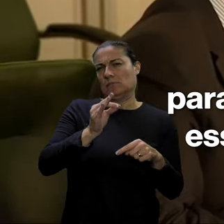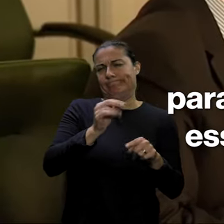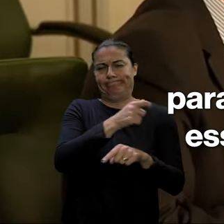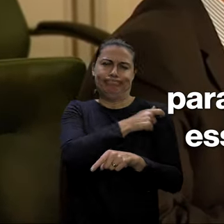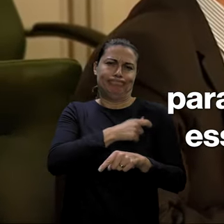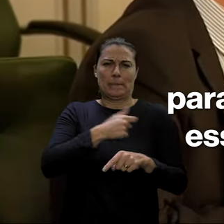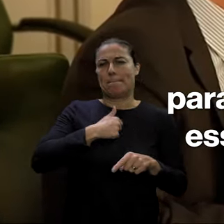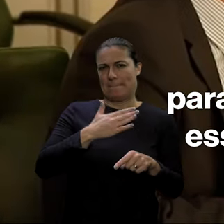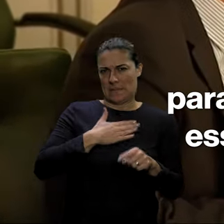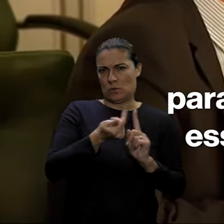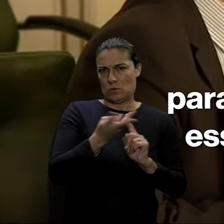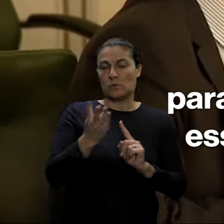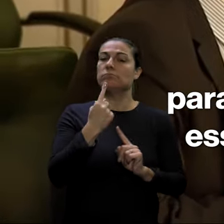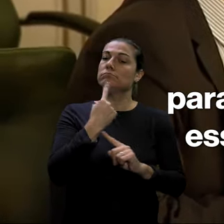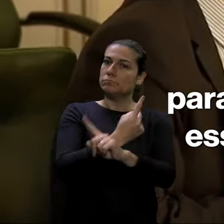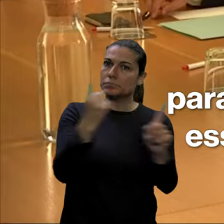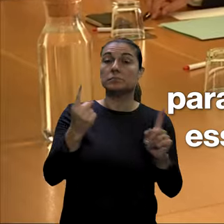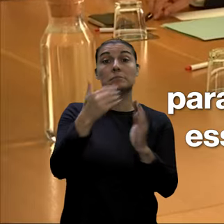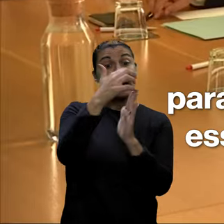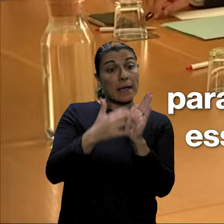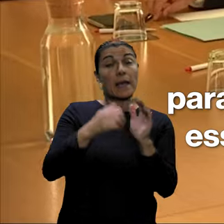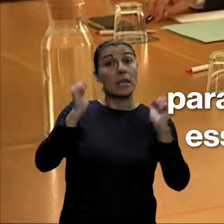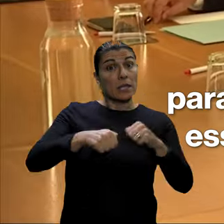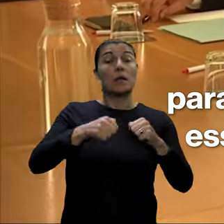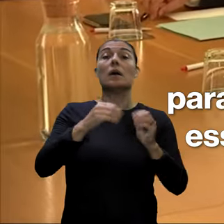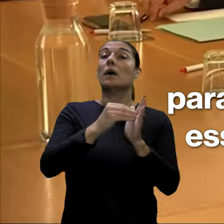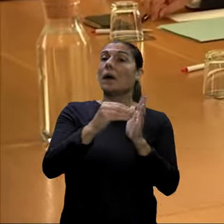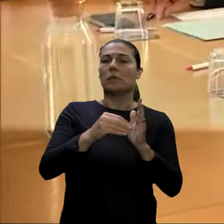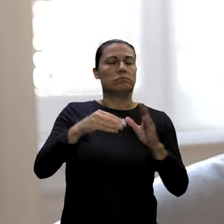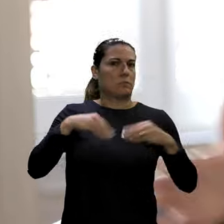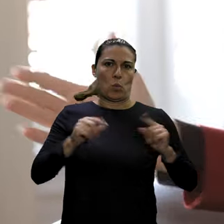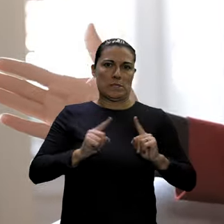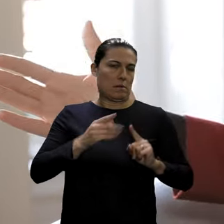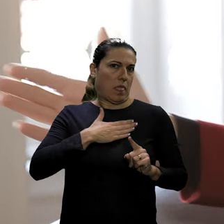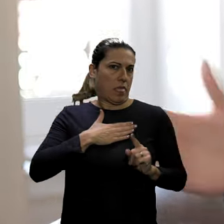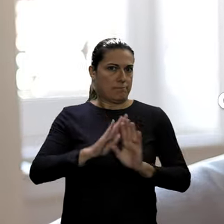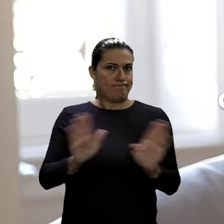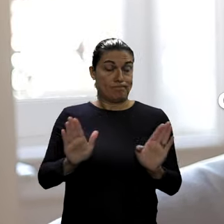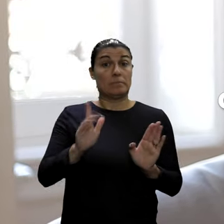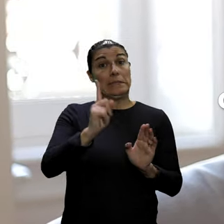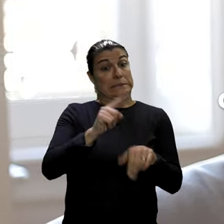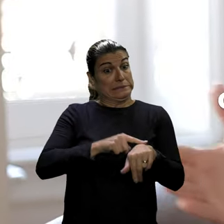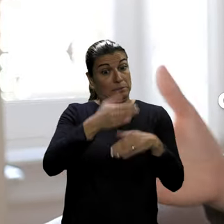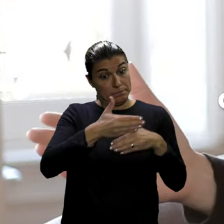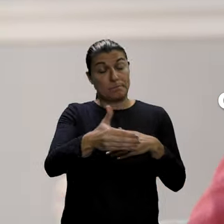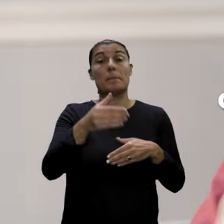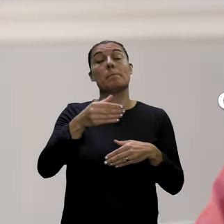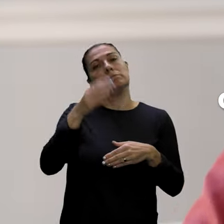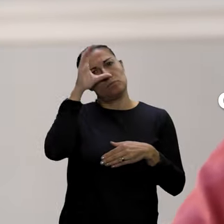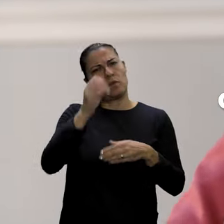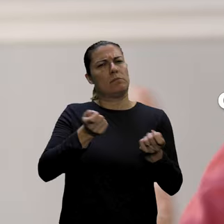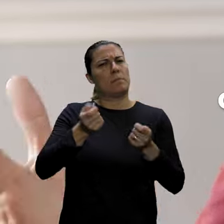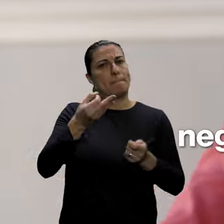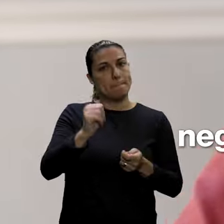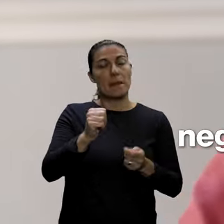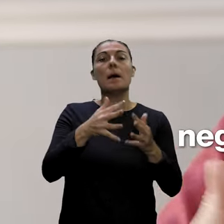para anunciar ao país que não aceitava esse acordo escrito, que não o queria. E a partir daí, o governo do Partido Socialista começou